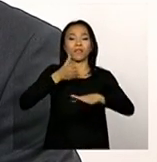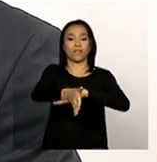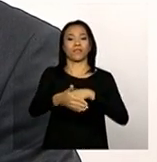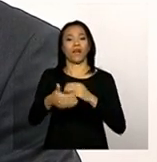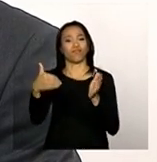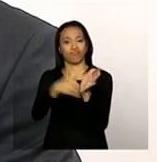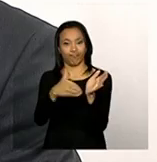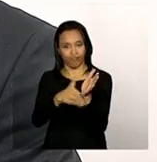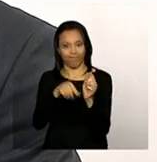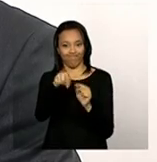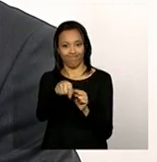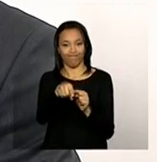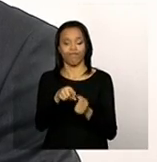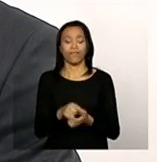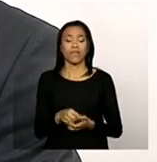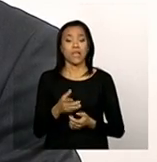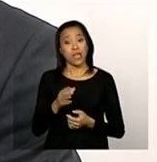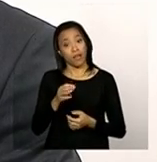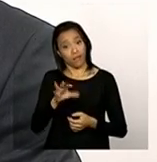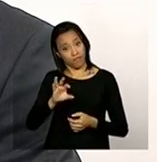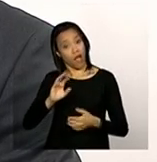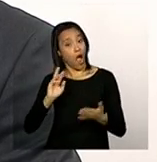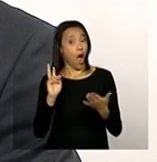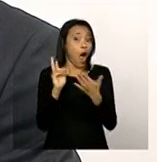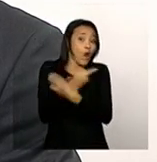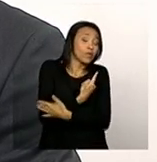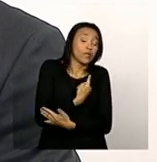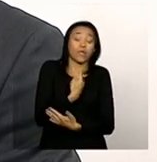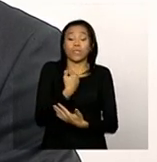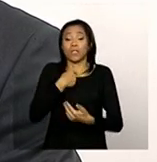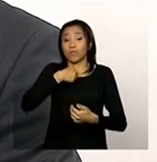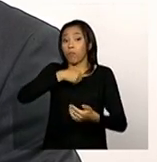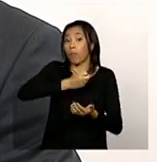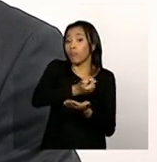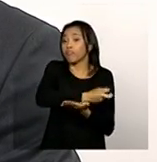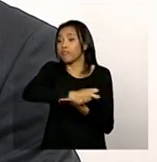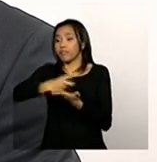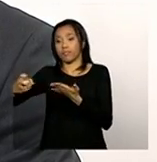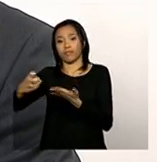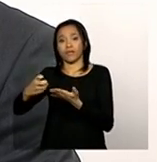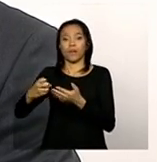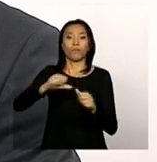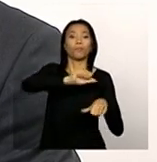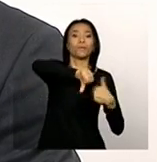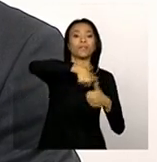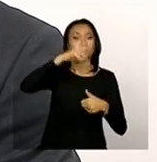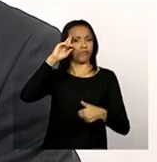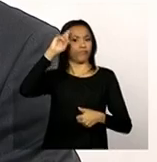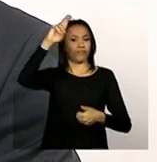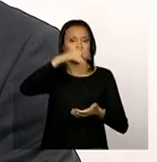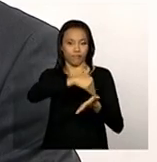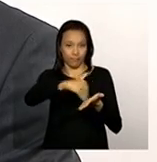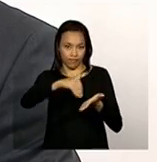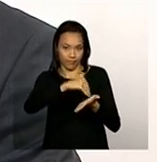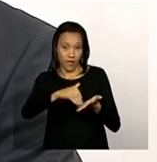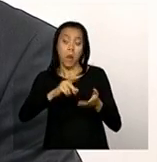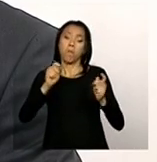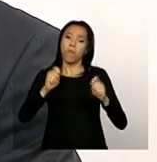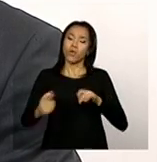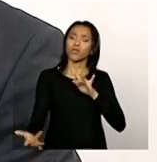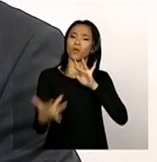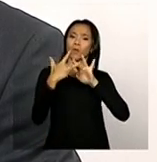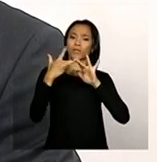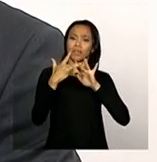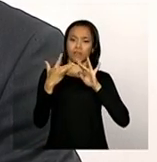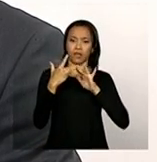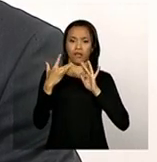Caso tenha uma troca de gestão e eles não tenham acesso ao CAD SUAS, eles podem entrar em contrato com a Central de Atendimento